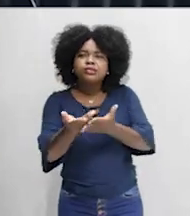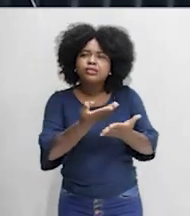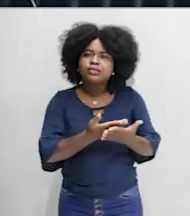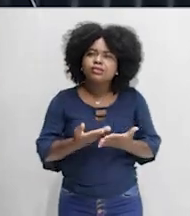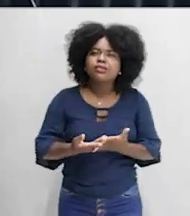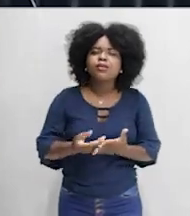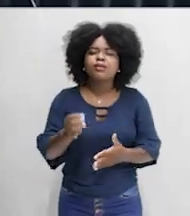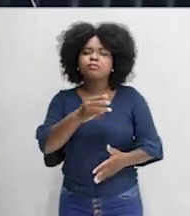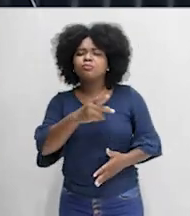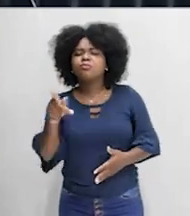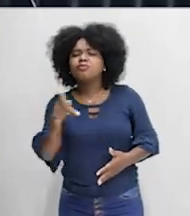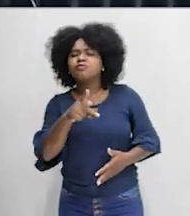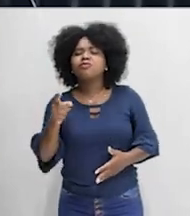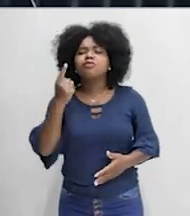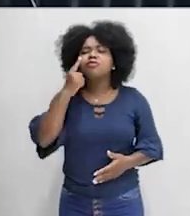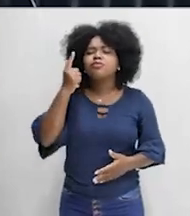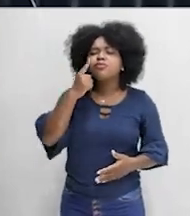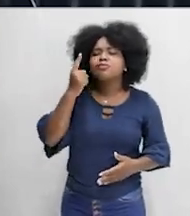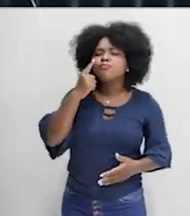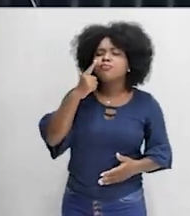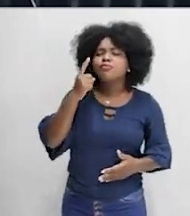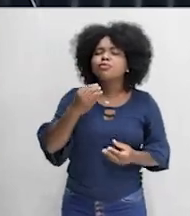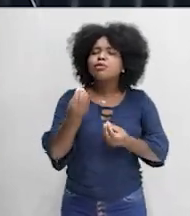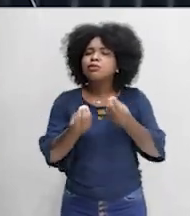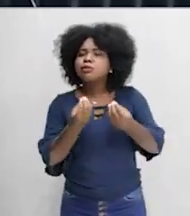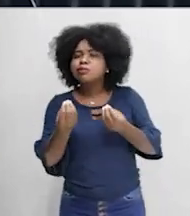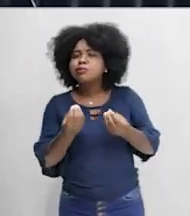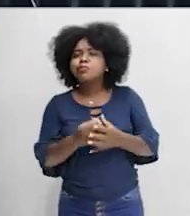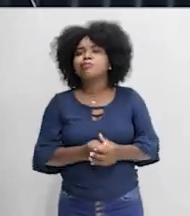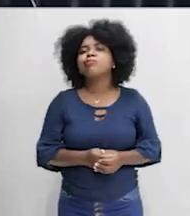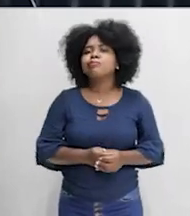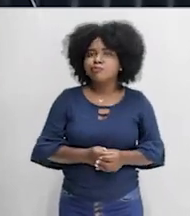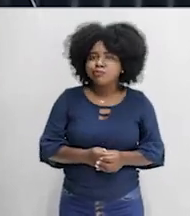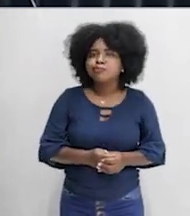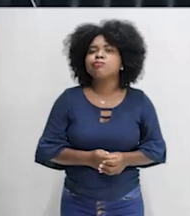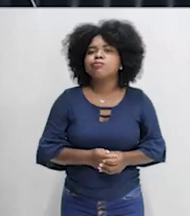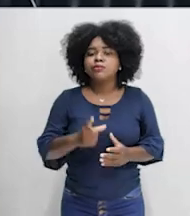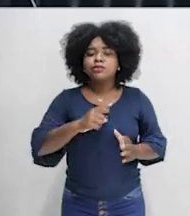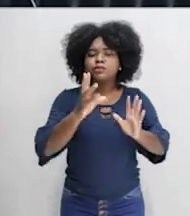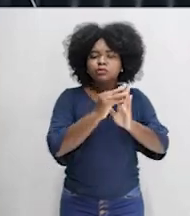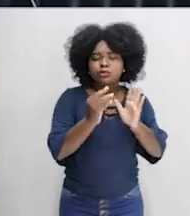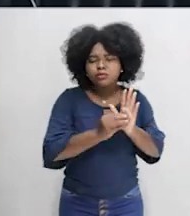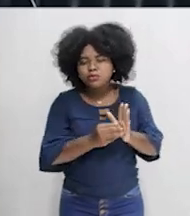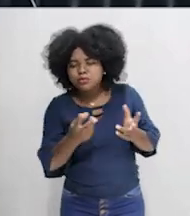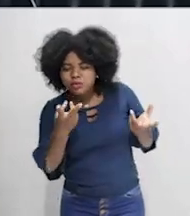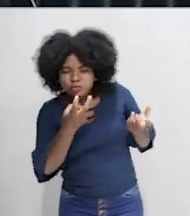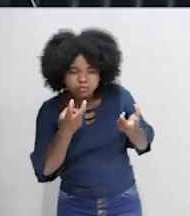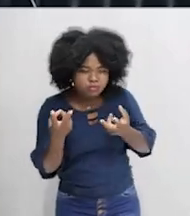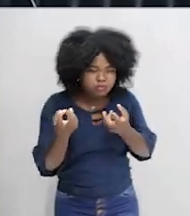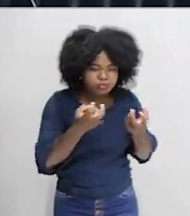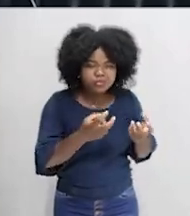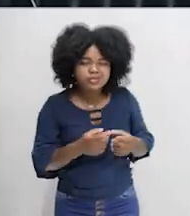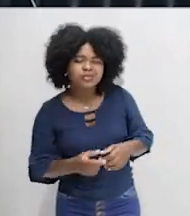fiquei com alguma dúvida. Marcos, quero relembrar, tem alguma coisa lá que realmente, olha, ficou ali, eu quero voltar. Marcos, tu